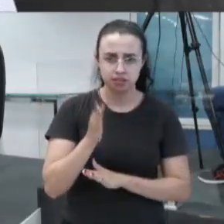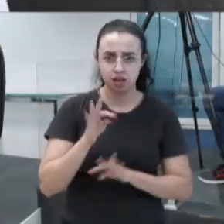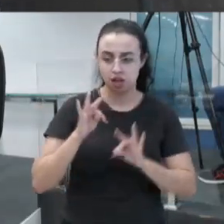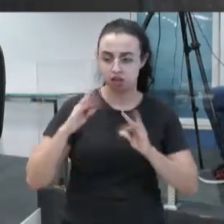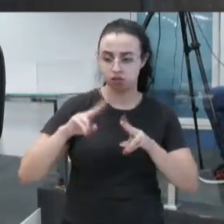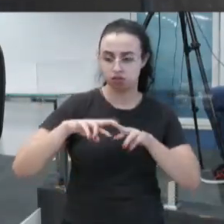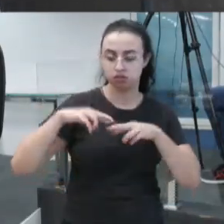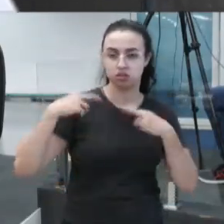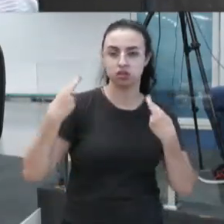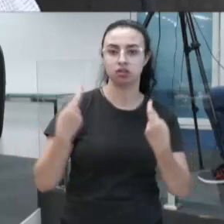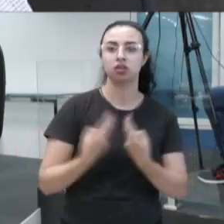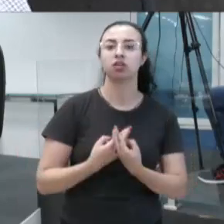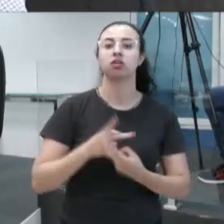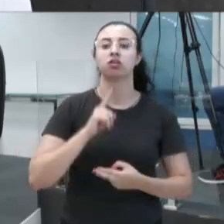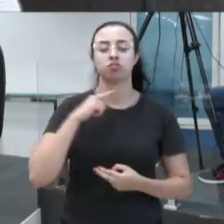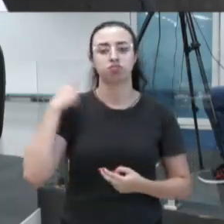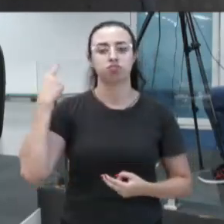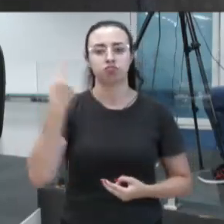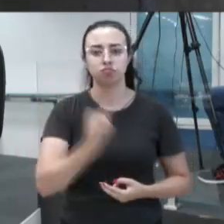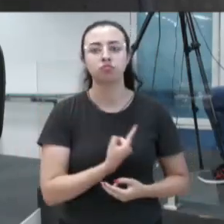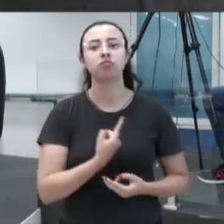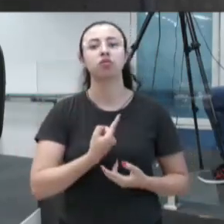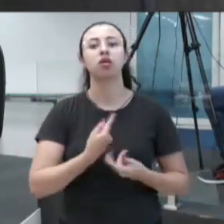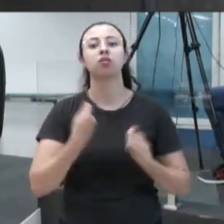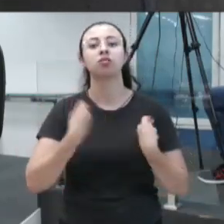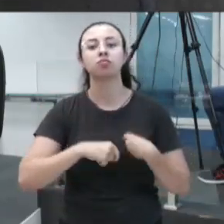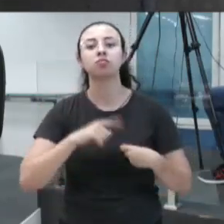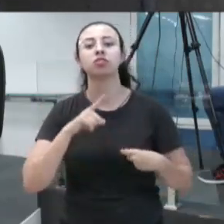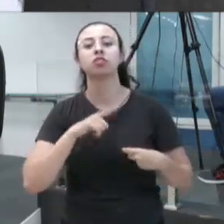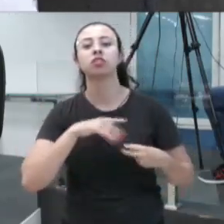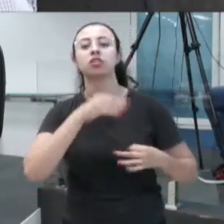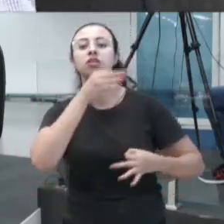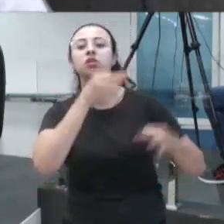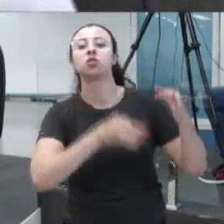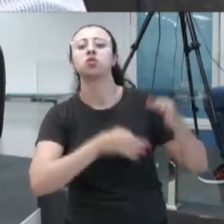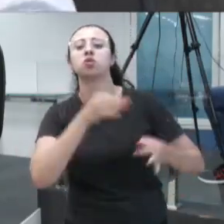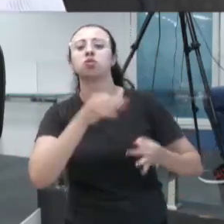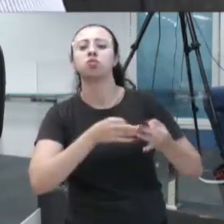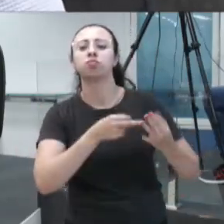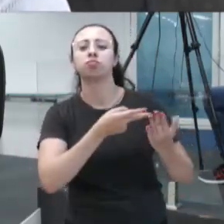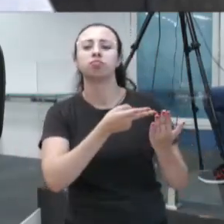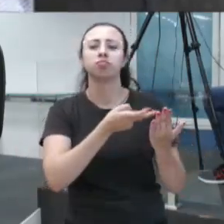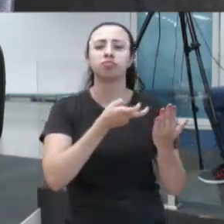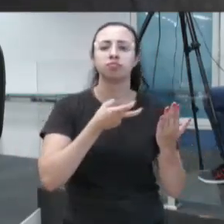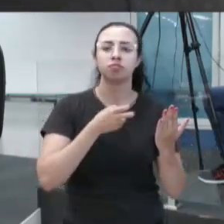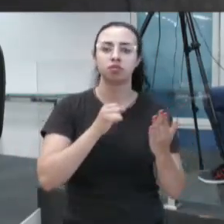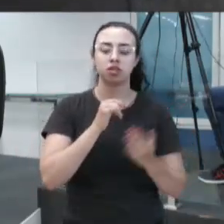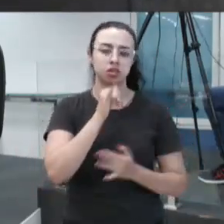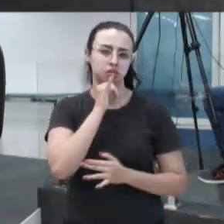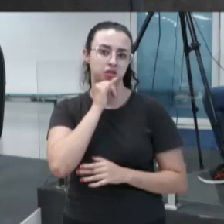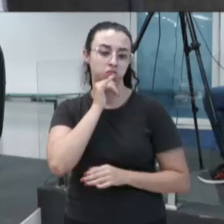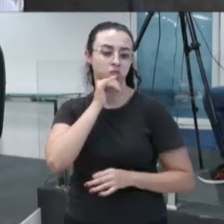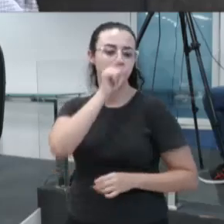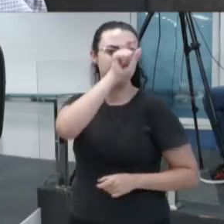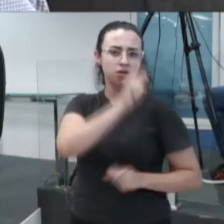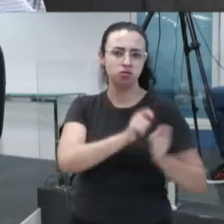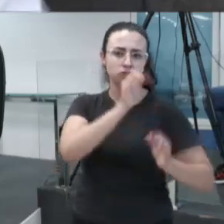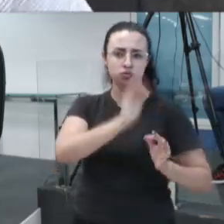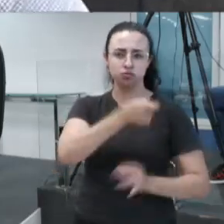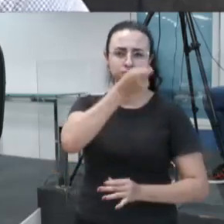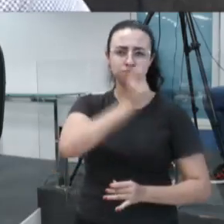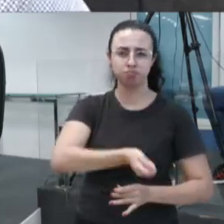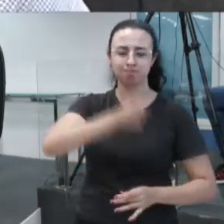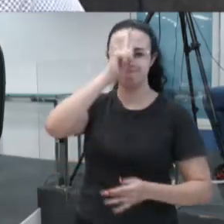envolvendo o impasse deles. Nós vamos nos embasar juridicamente para isso? Não. Agora, se um juiz tem a decisão, lógico,